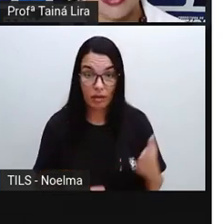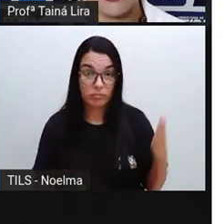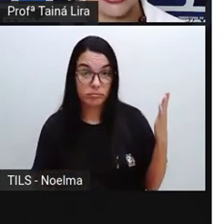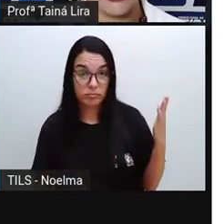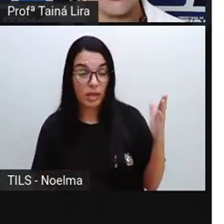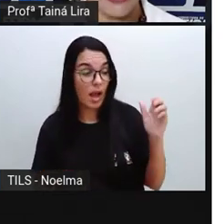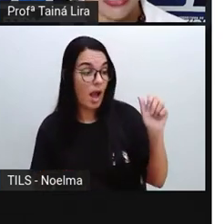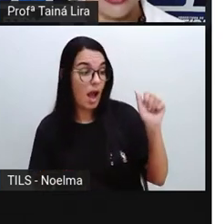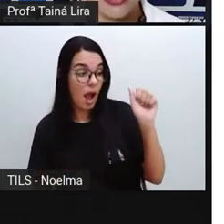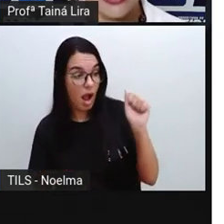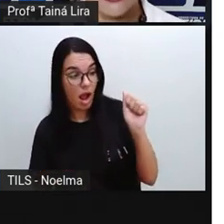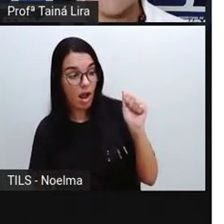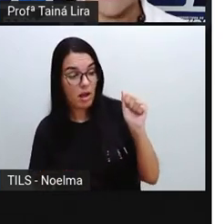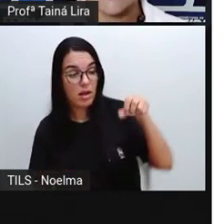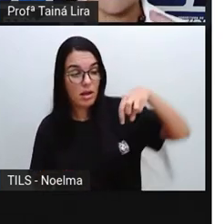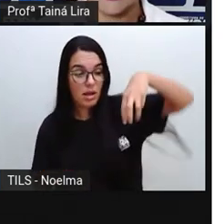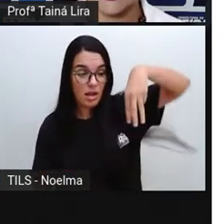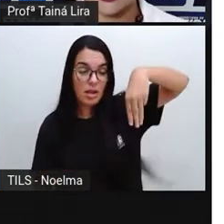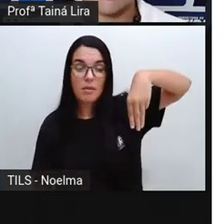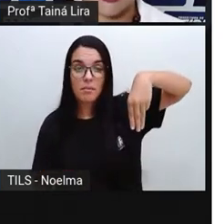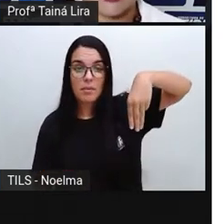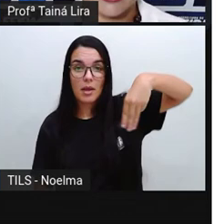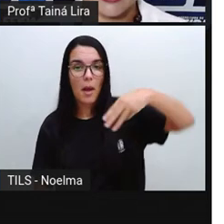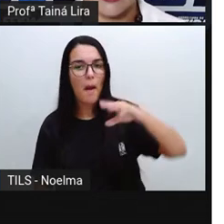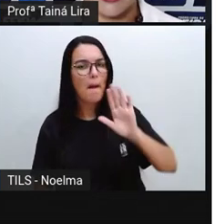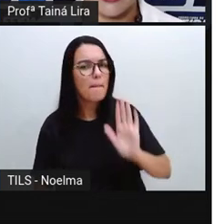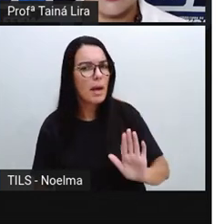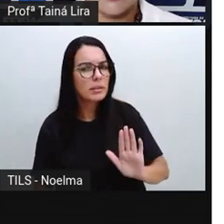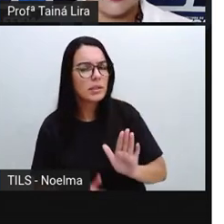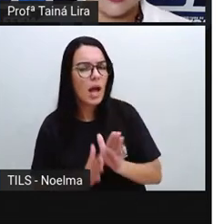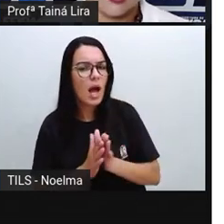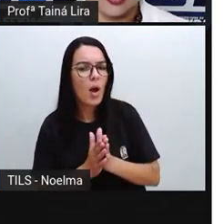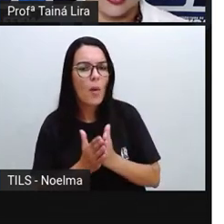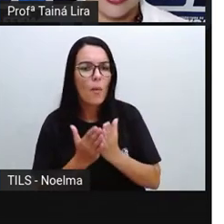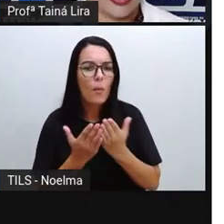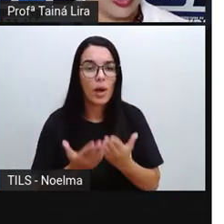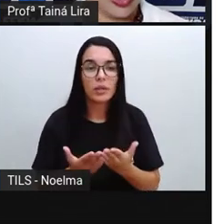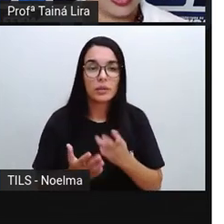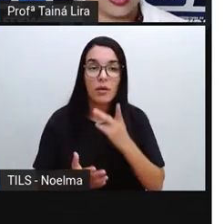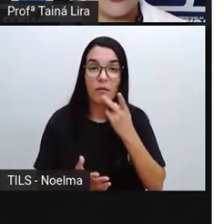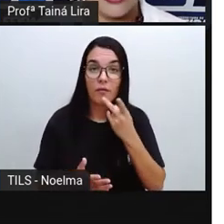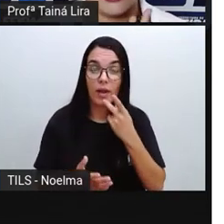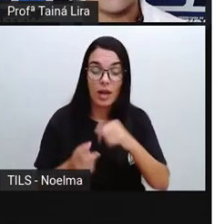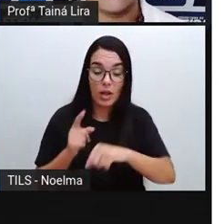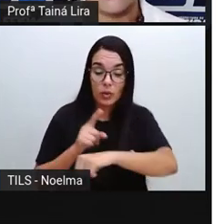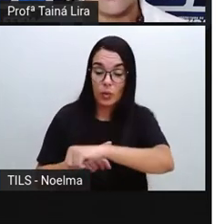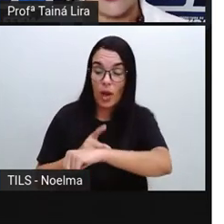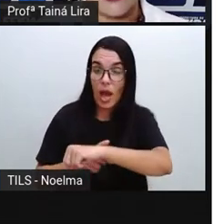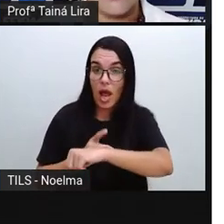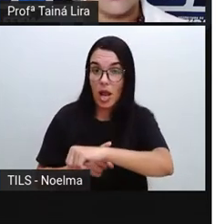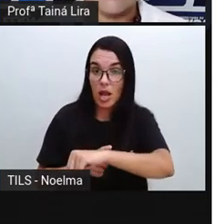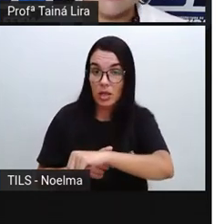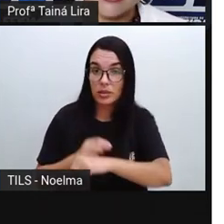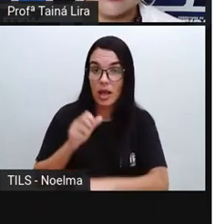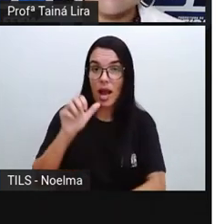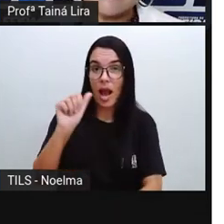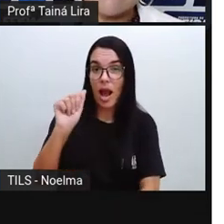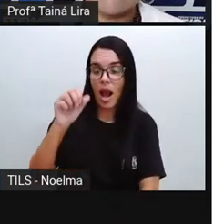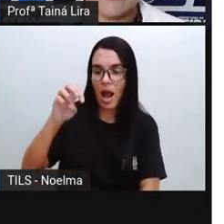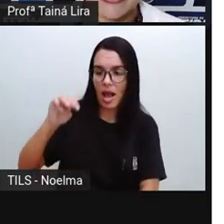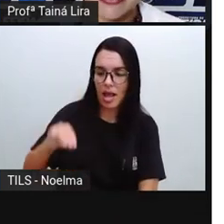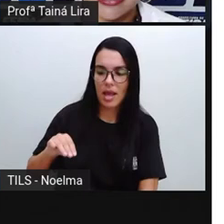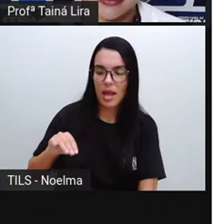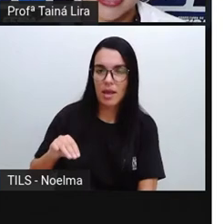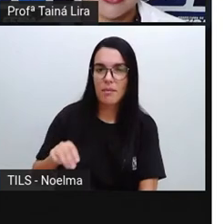letra A e uma letra B. Mas quando a gente fala aí, né? Do relógio, a gente lê AM e